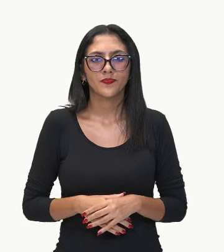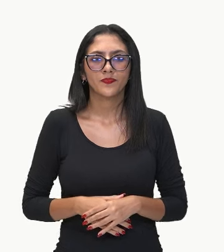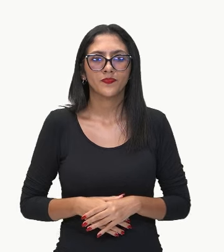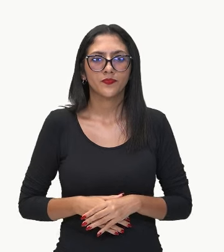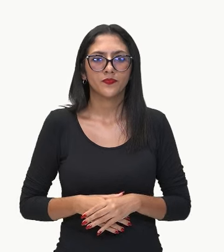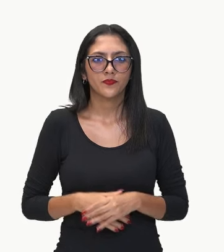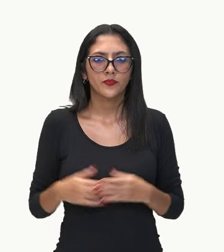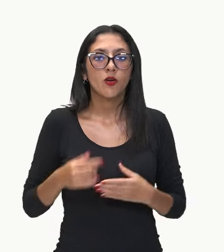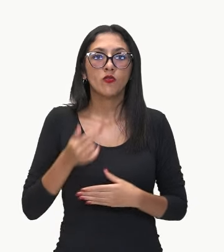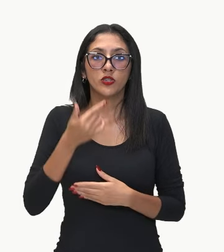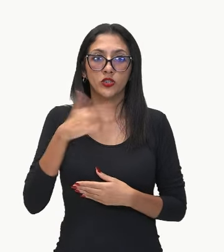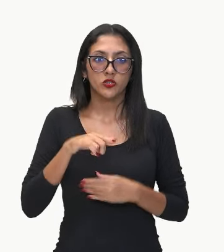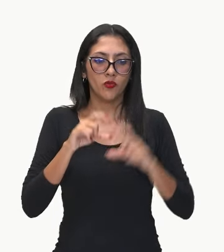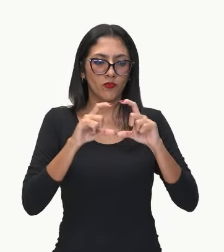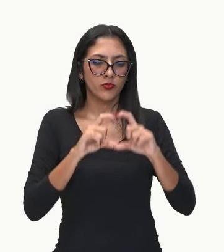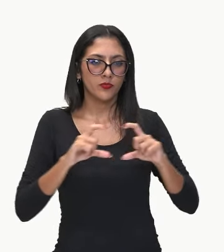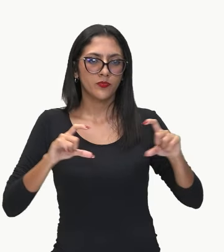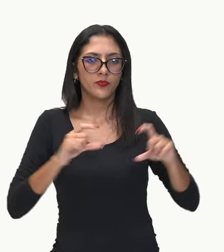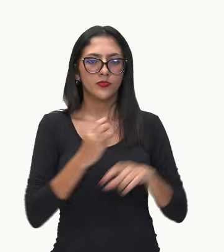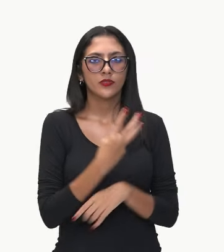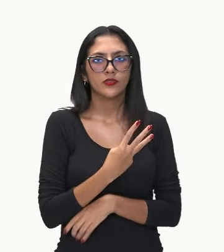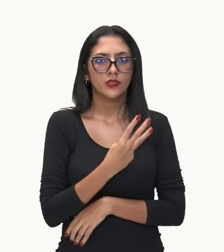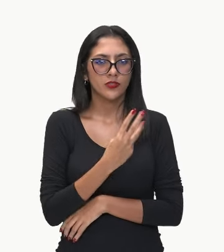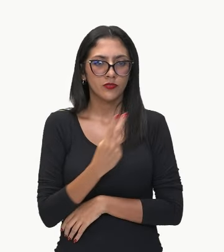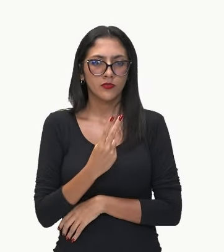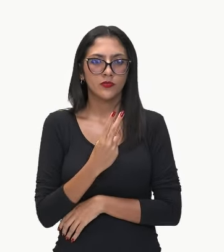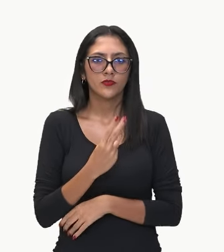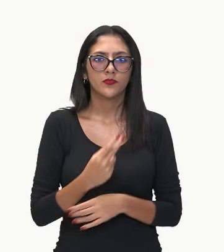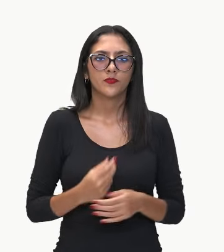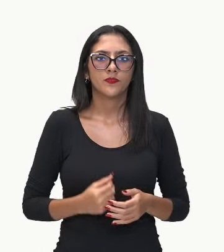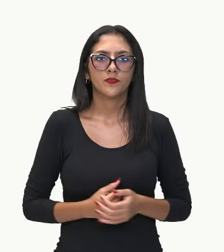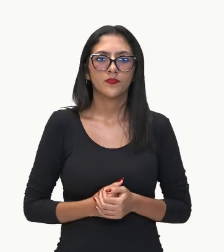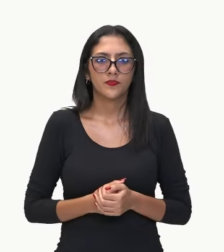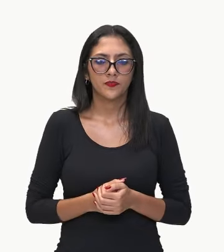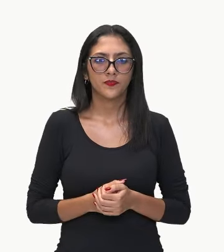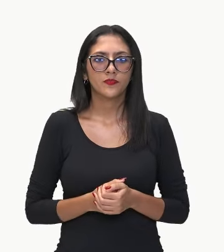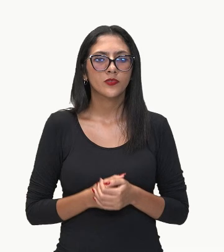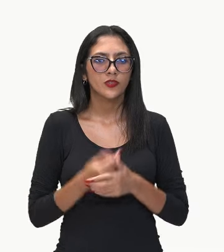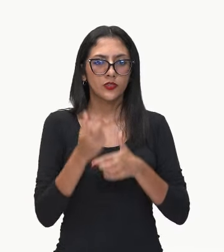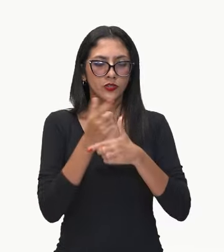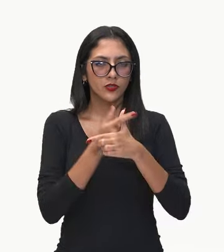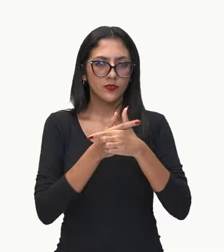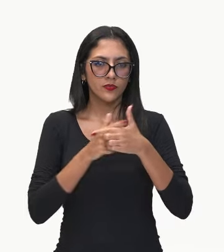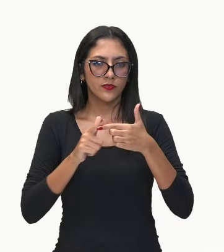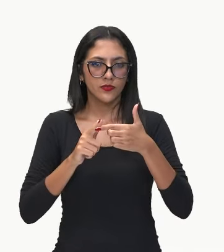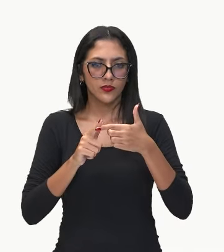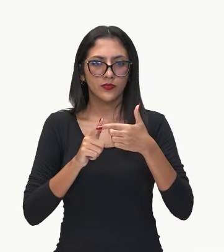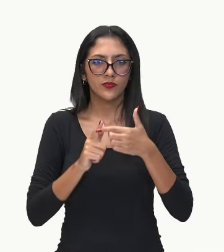aqui eu vou ter o 32 dividido.